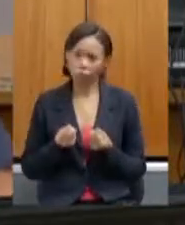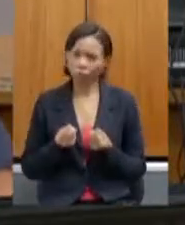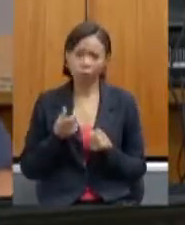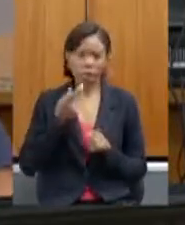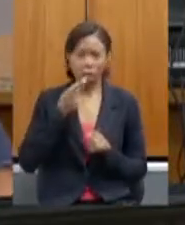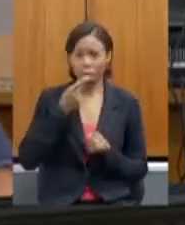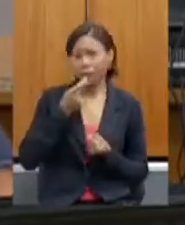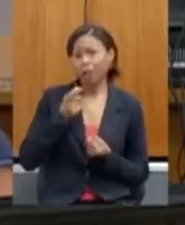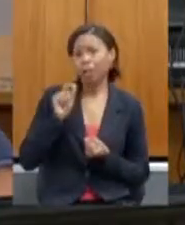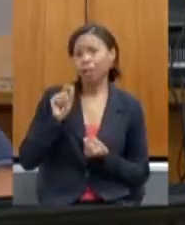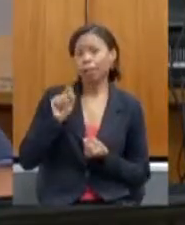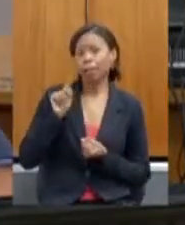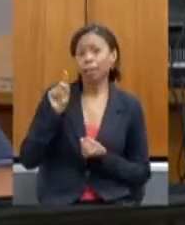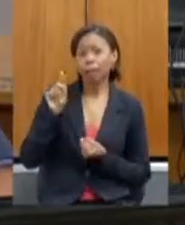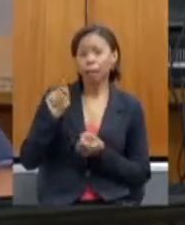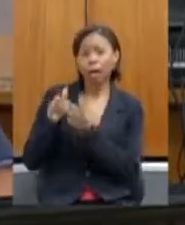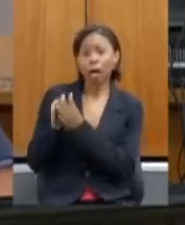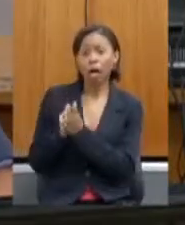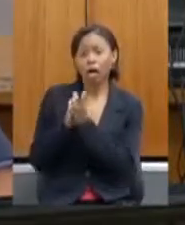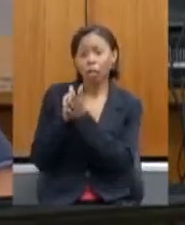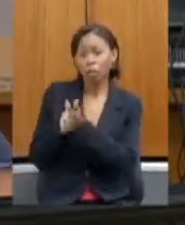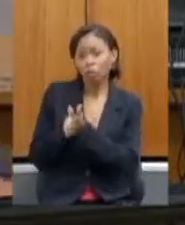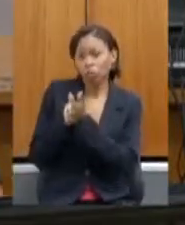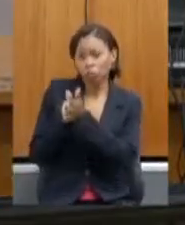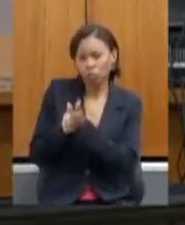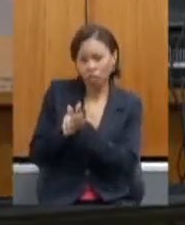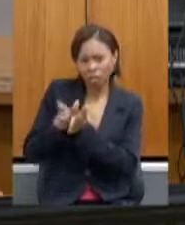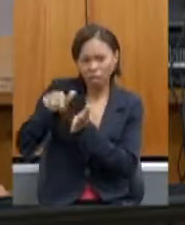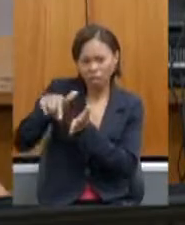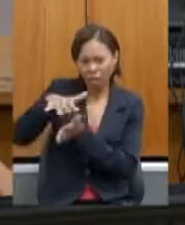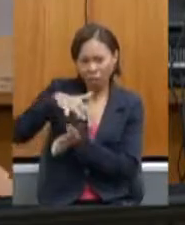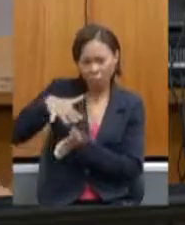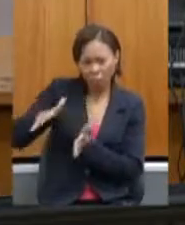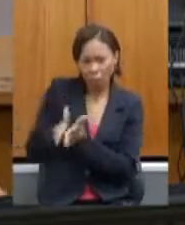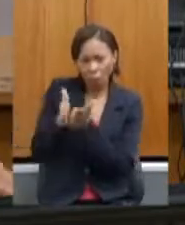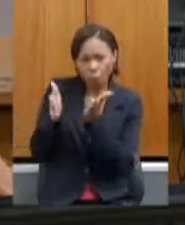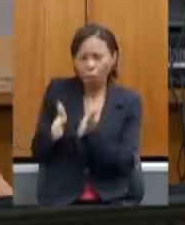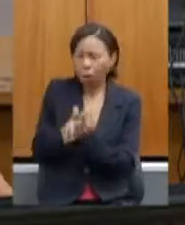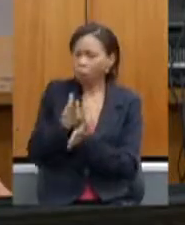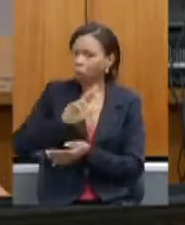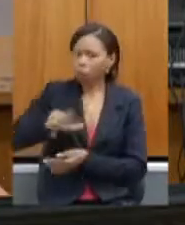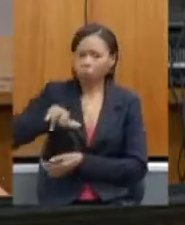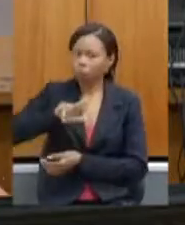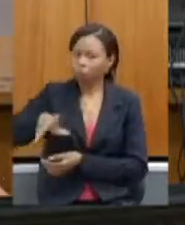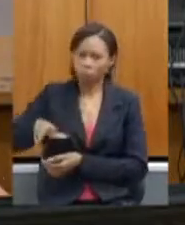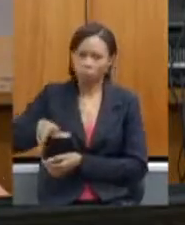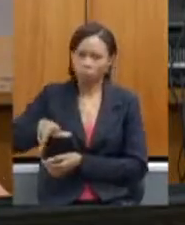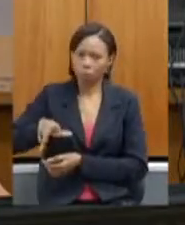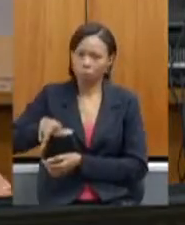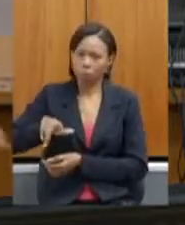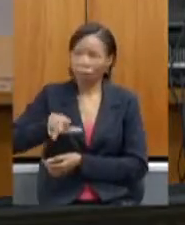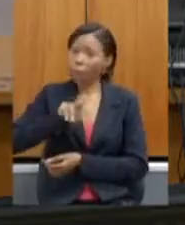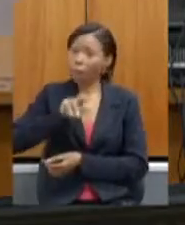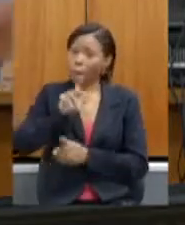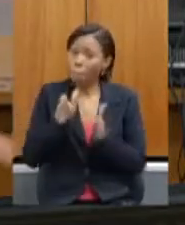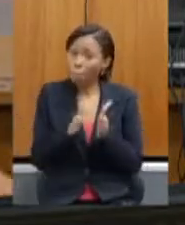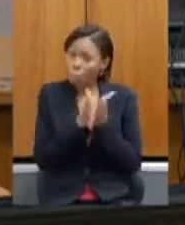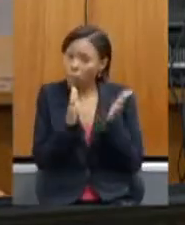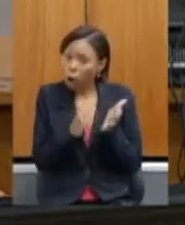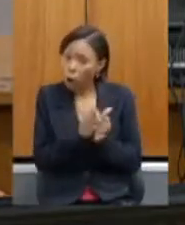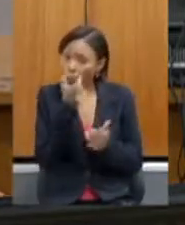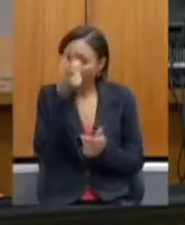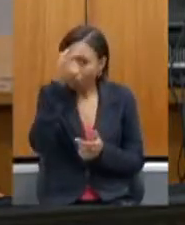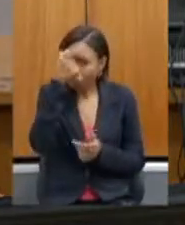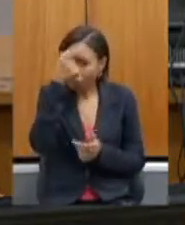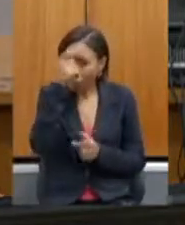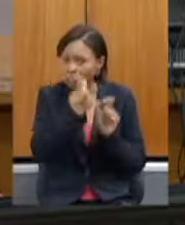Jequichonha é uma região pobre. Eu costumo dizer sempre que pobre é a cabeça de quem pensa que o Vale é pobre. Nós poderíamos citar algumas